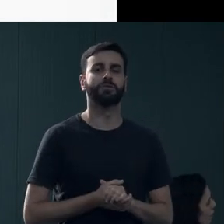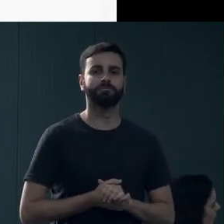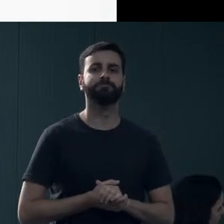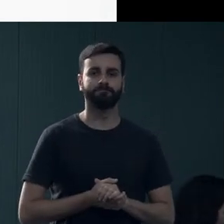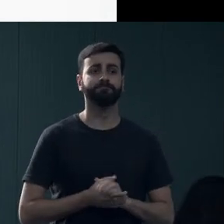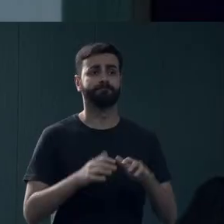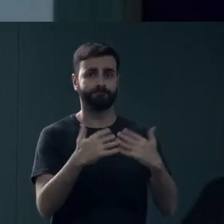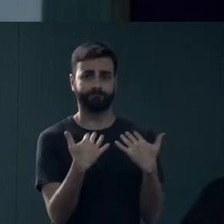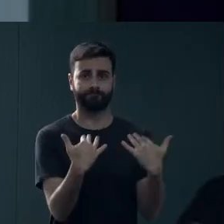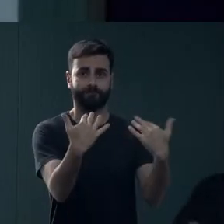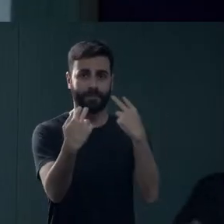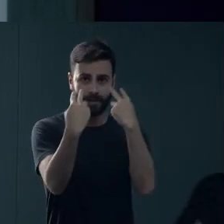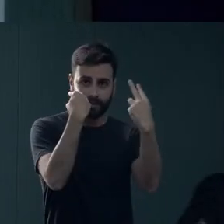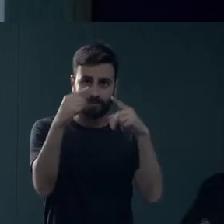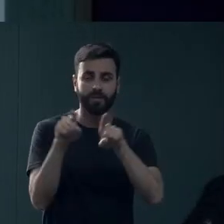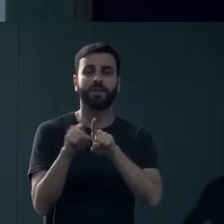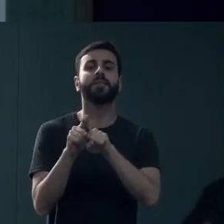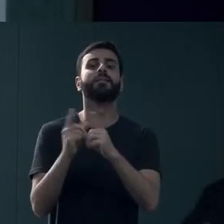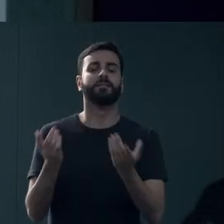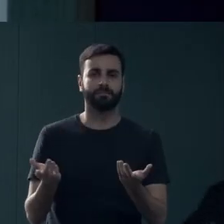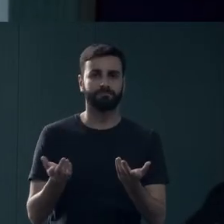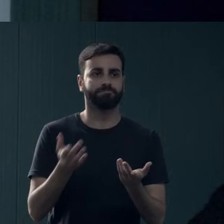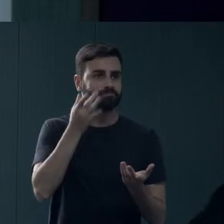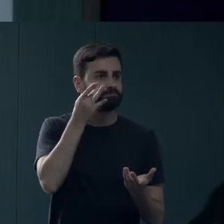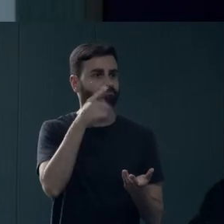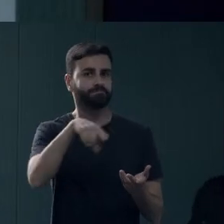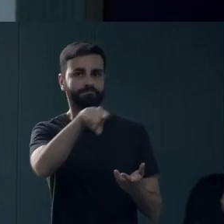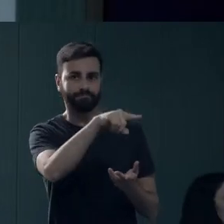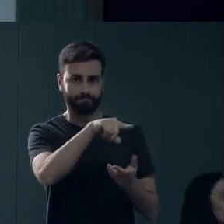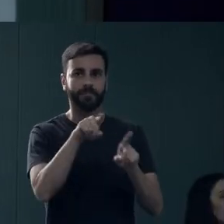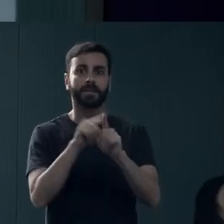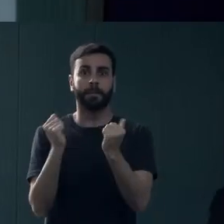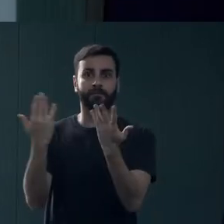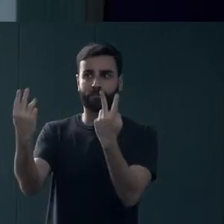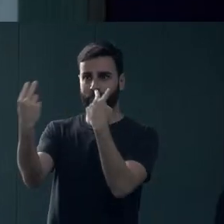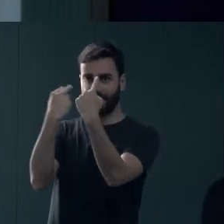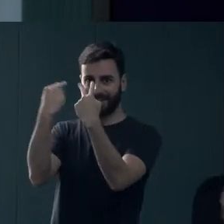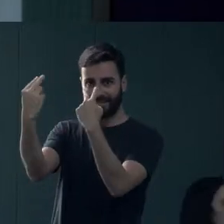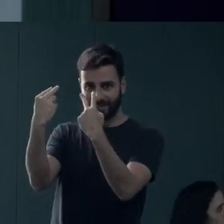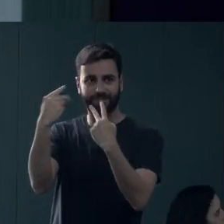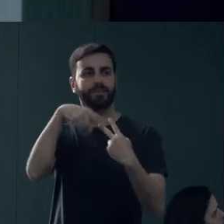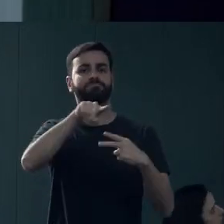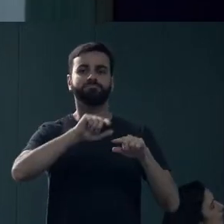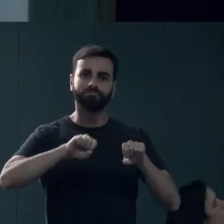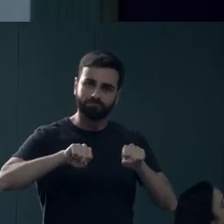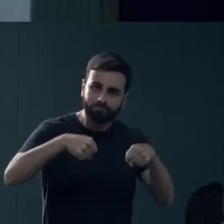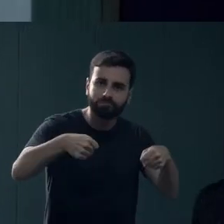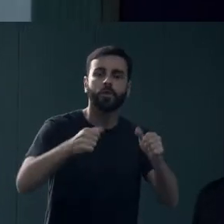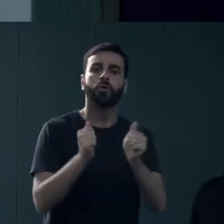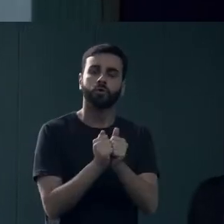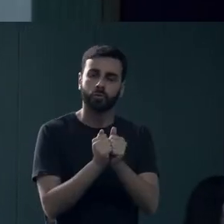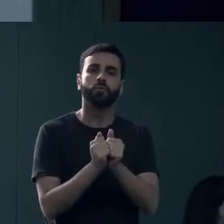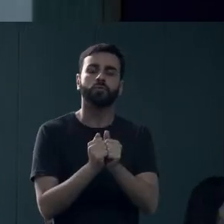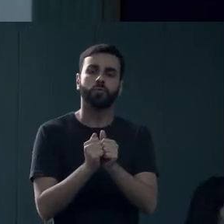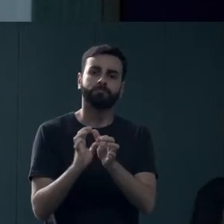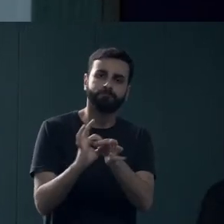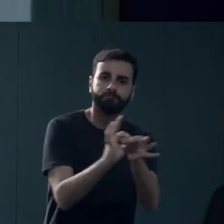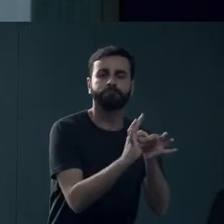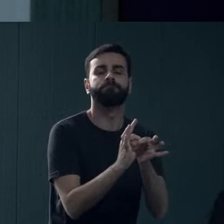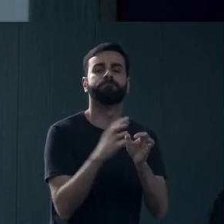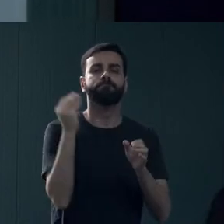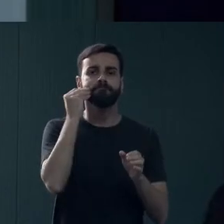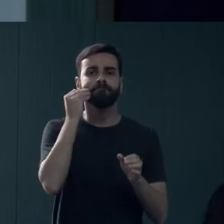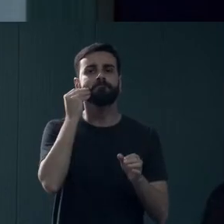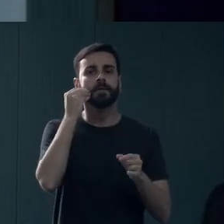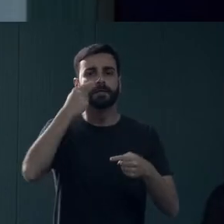agradecer aos presentes que aqui estão. São pessoas que, junto conosco, vêm se esforçando para trazer algumas